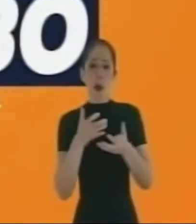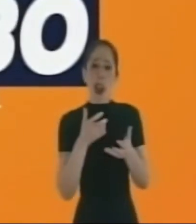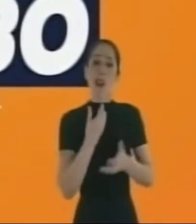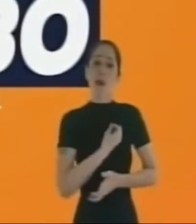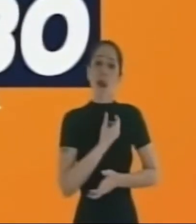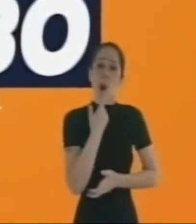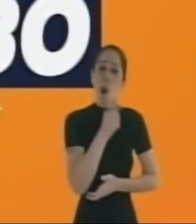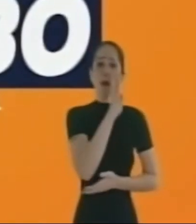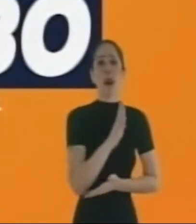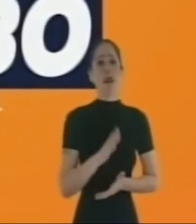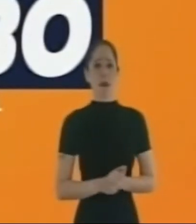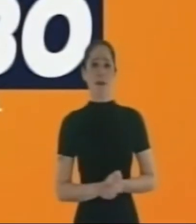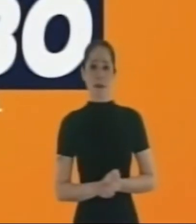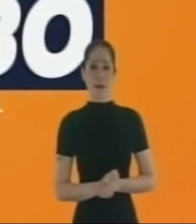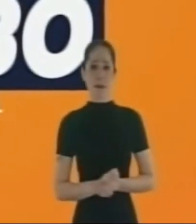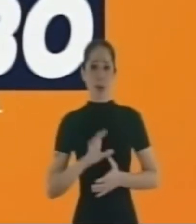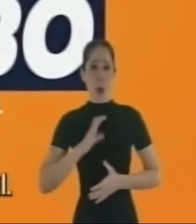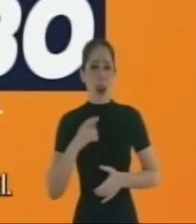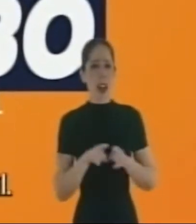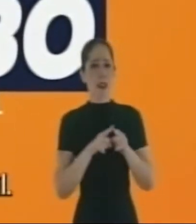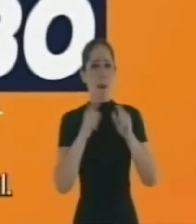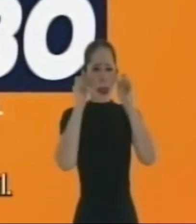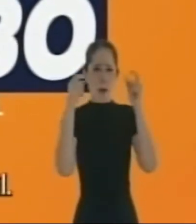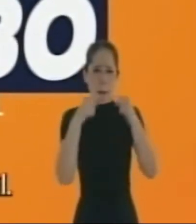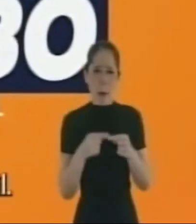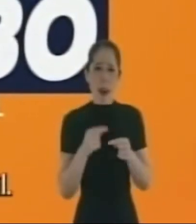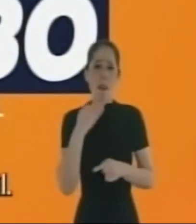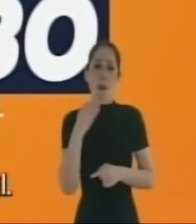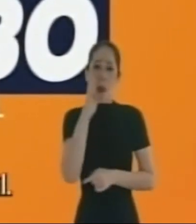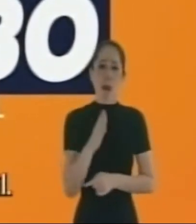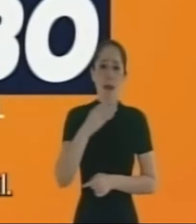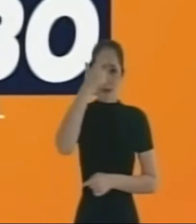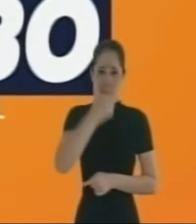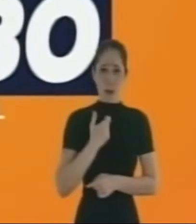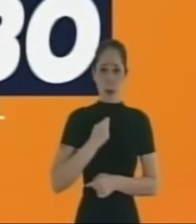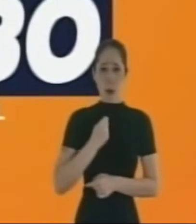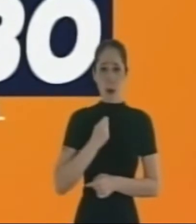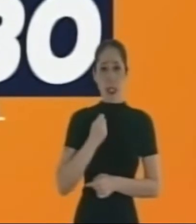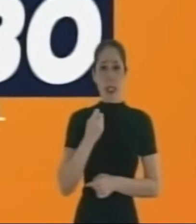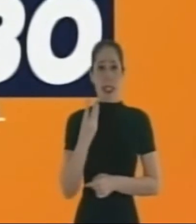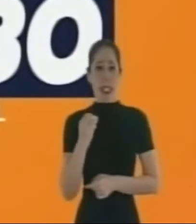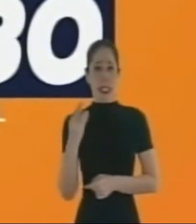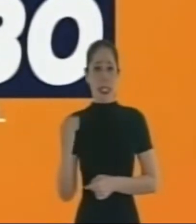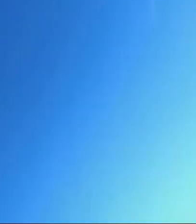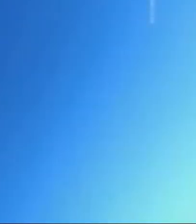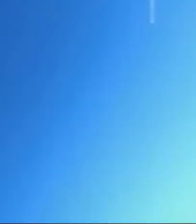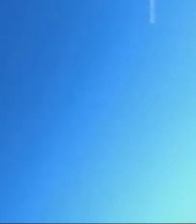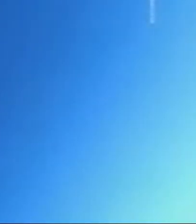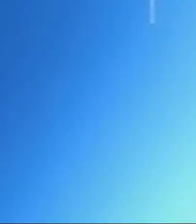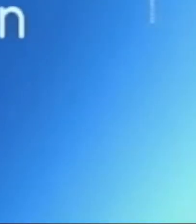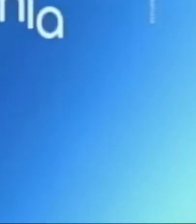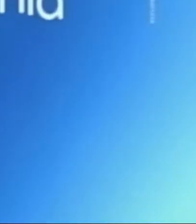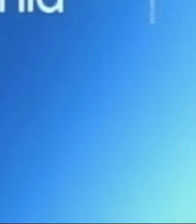viver em outro país. Eu quero viver em outro Brasil. Coragem e coerência a favor do Brasil. Marcelo Van Raten, 30-30.